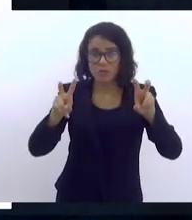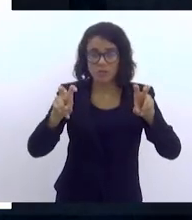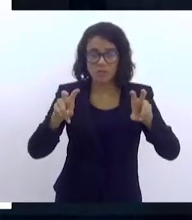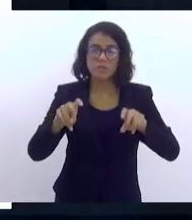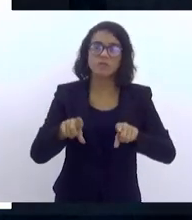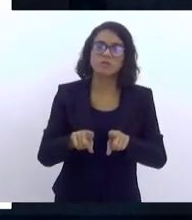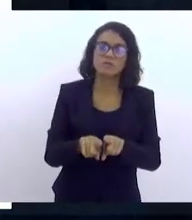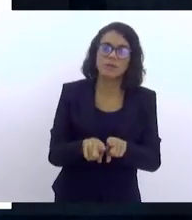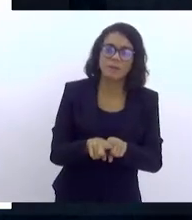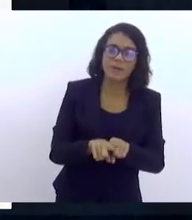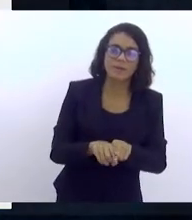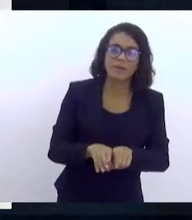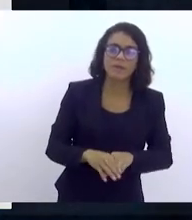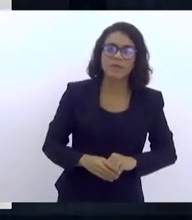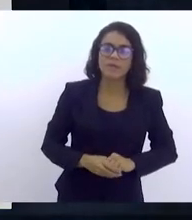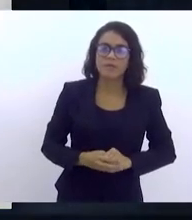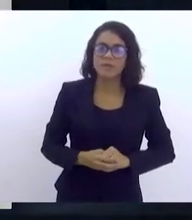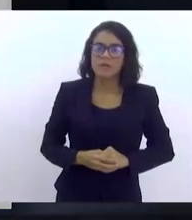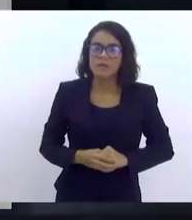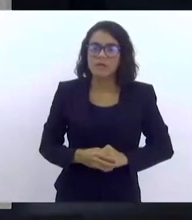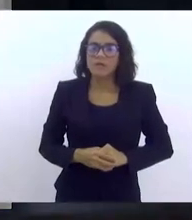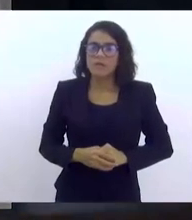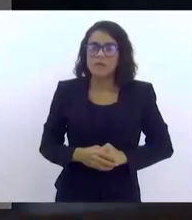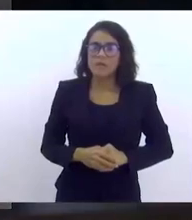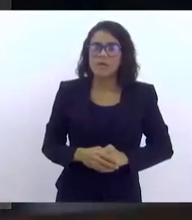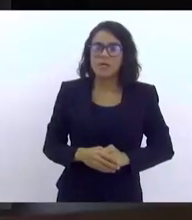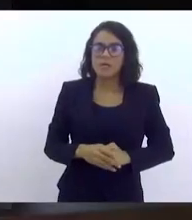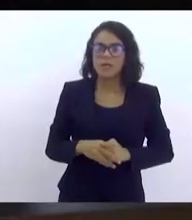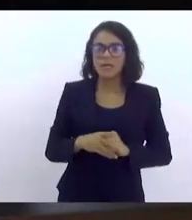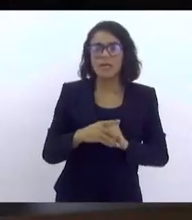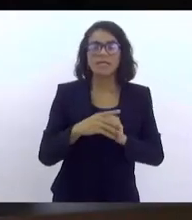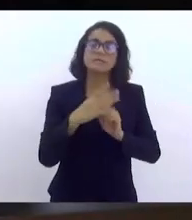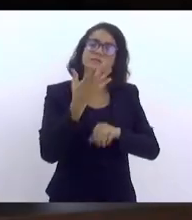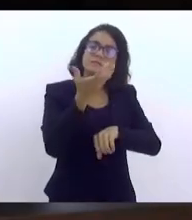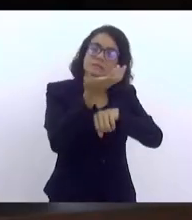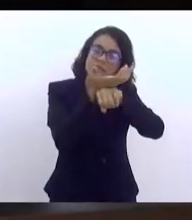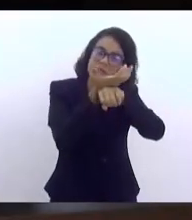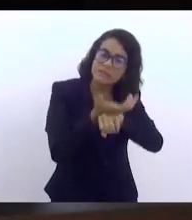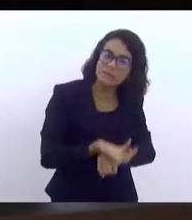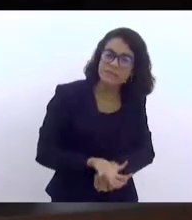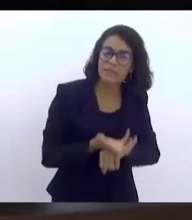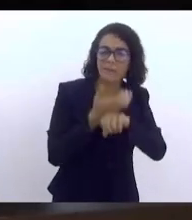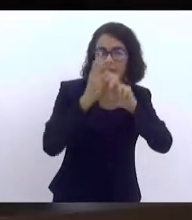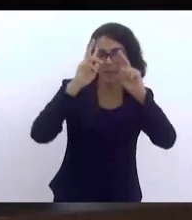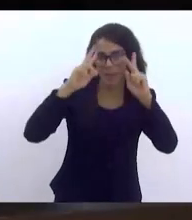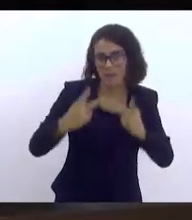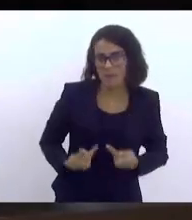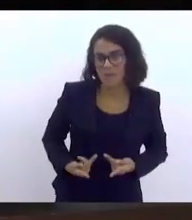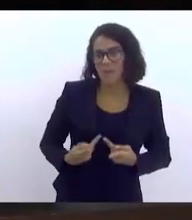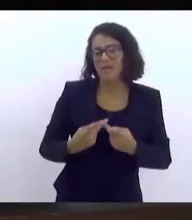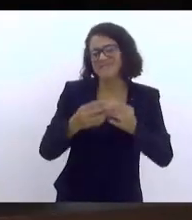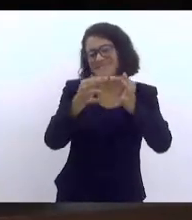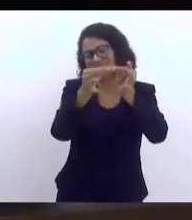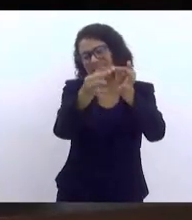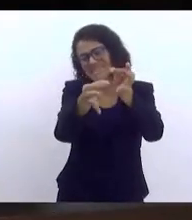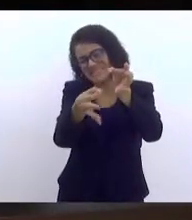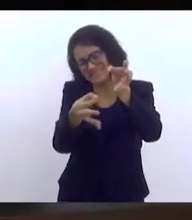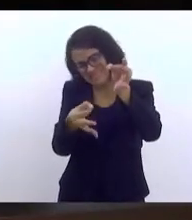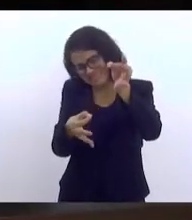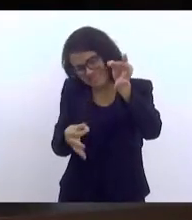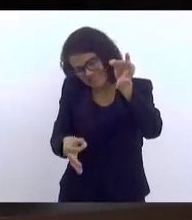Explicitar, incrementar disciplinas de humanidades. Enfim, eu poderia falar, tem N